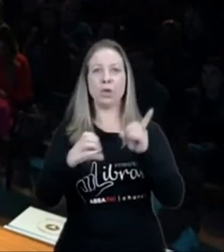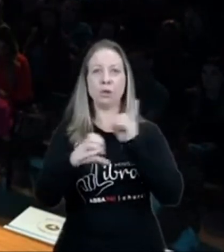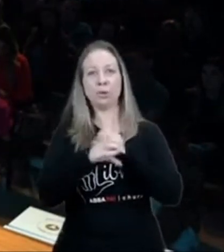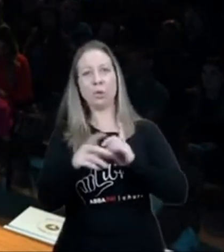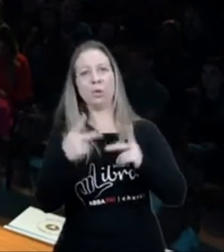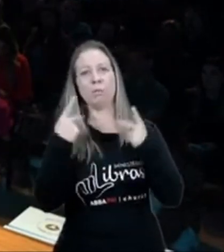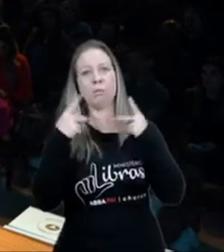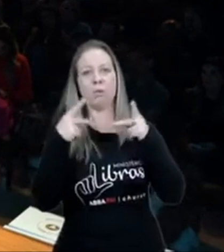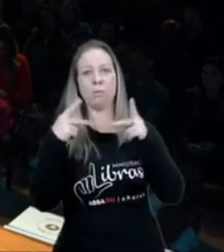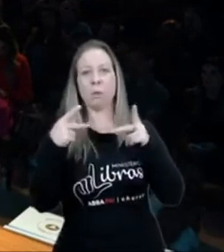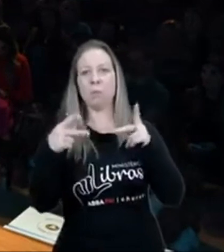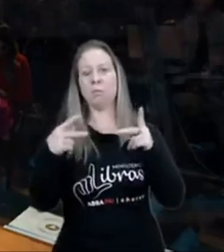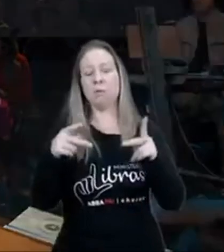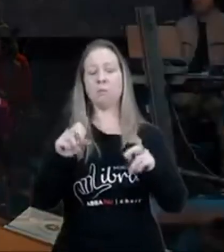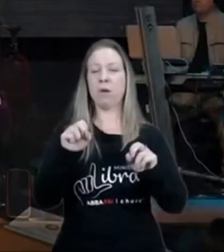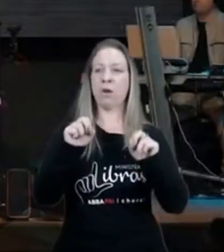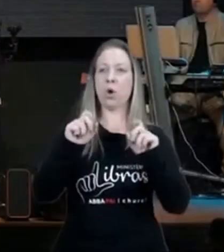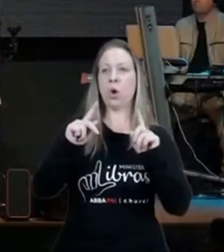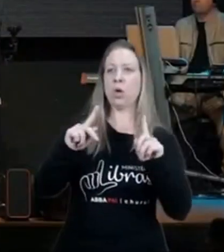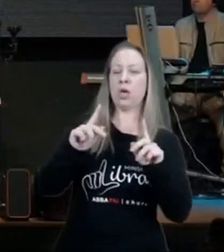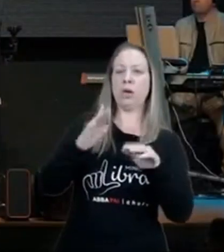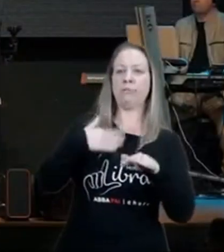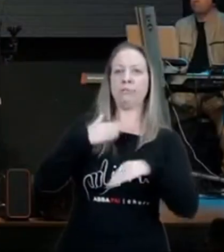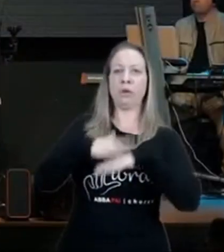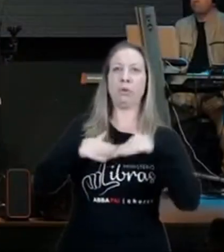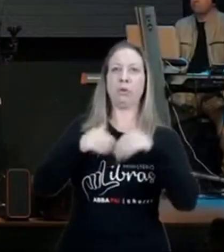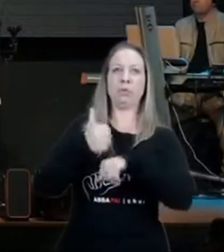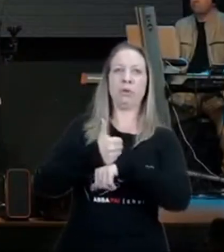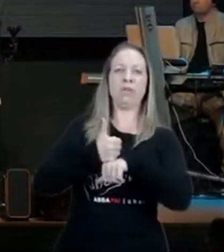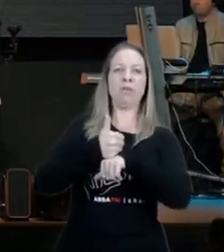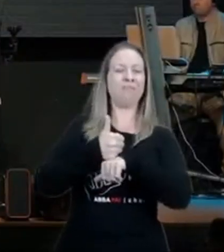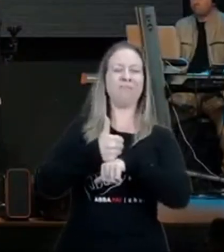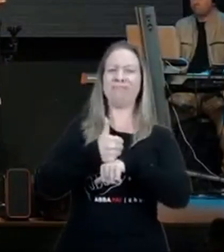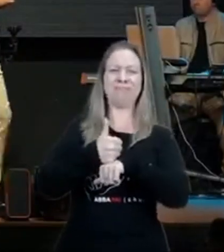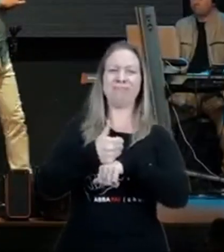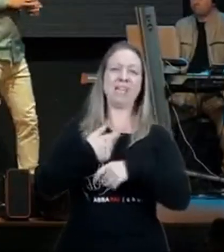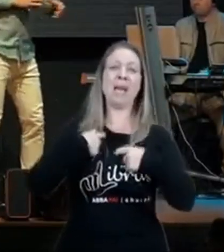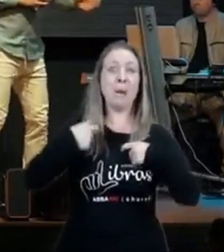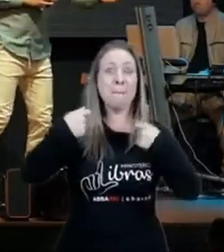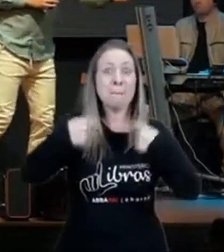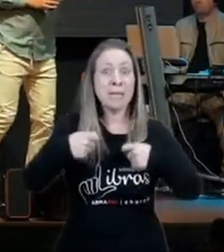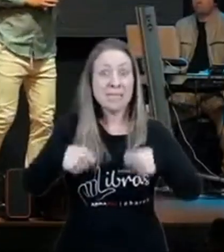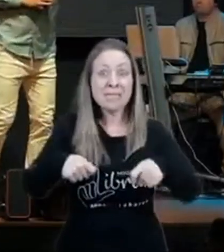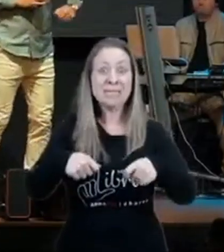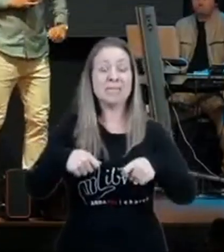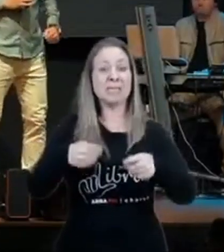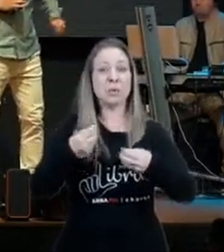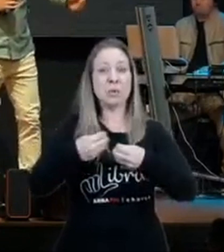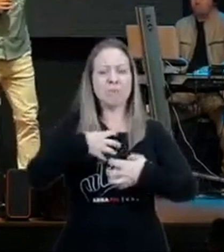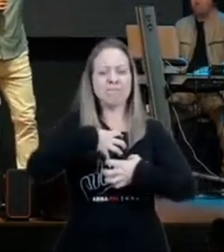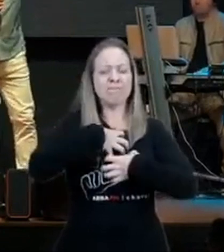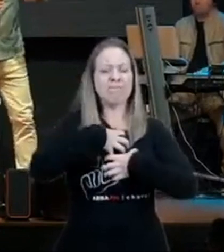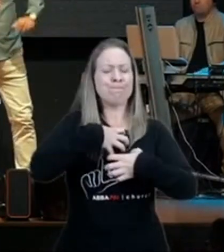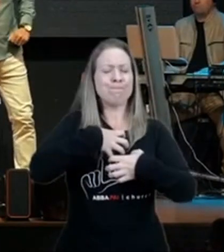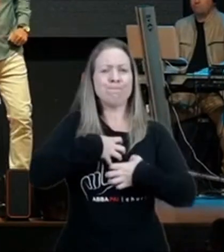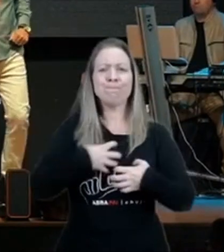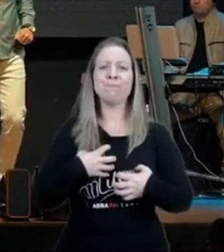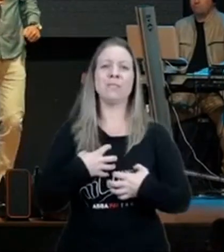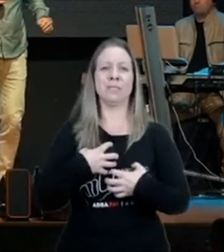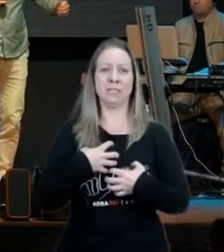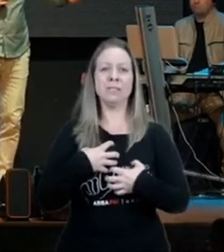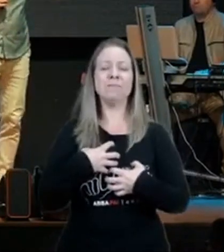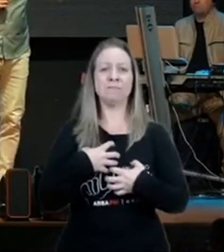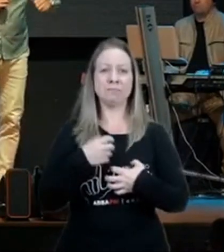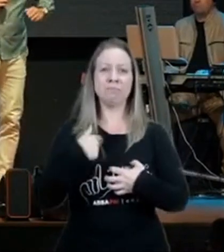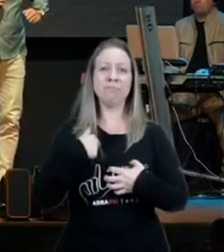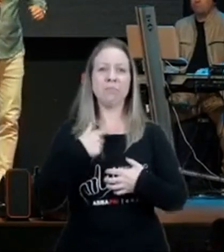lugar, eu preciso entender o meu lugar, eu recebi uma mensagem essa semana, de uma situação do nosso irmão, né,